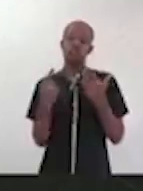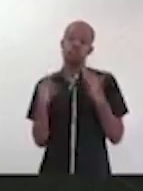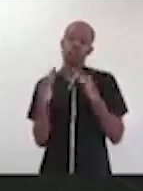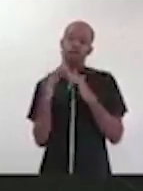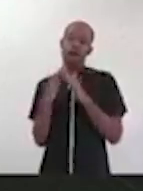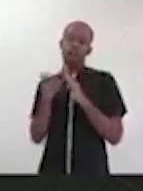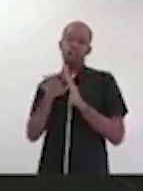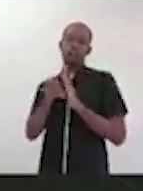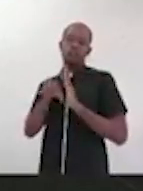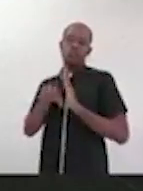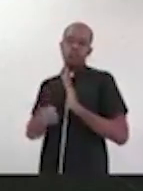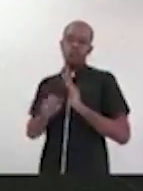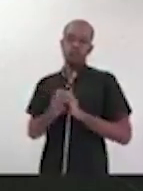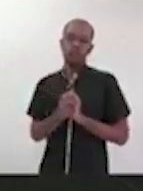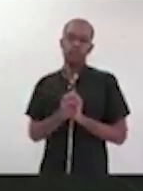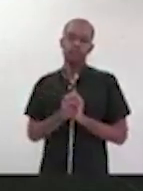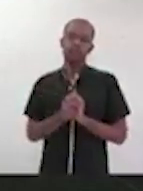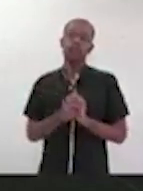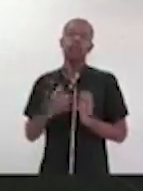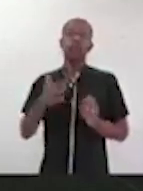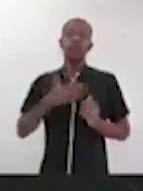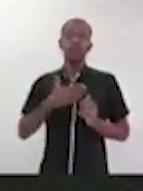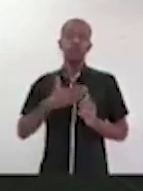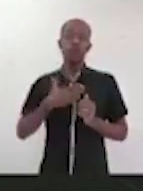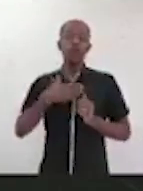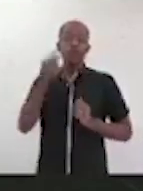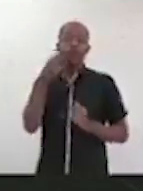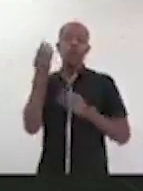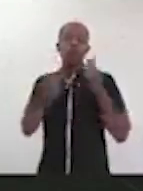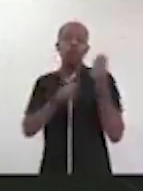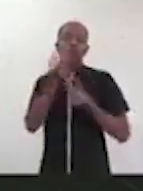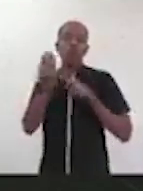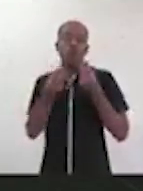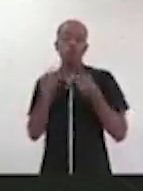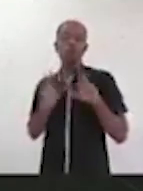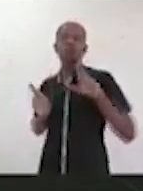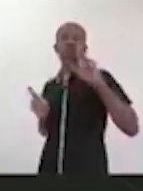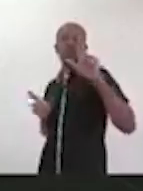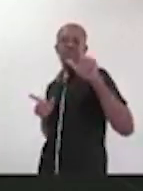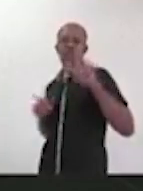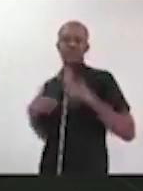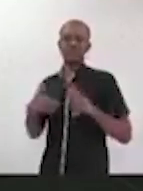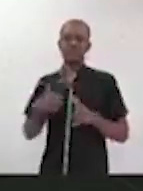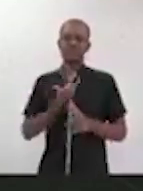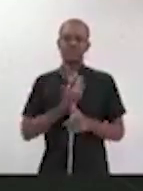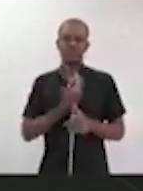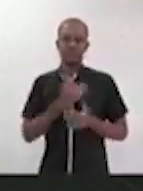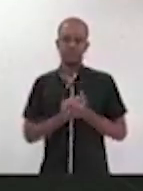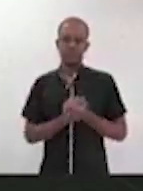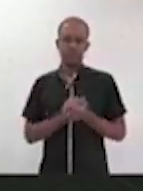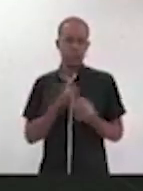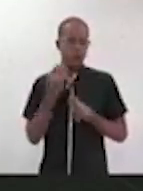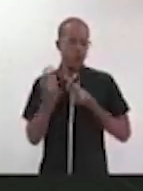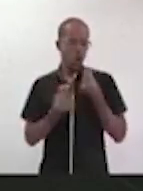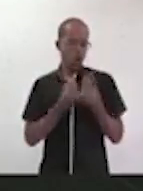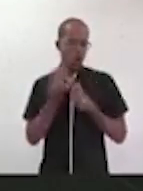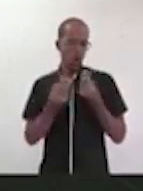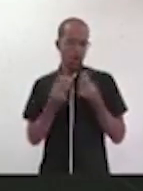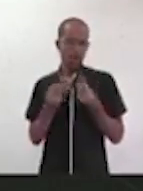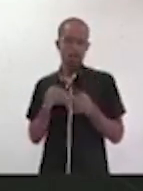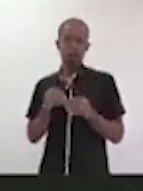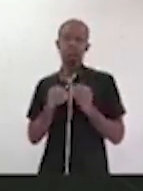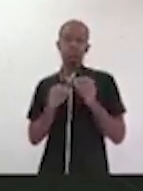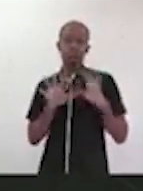voltei e vi quão diferente eu estava dos meus colegas. Então, a primeira dificuldade era como é que eu fazia para encaixar aqueles dois mundos